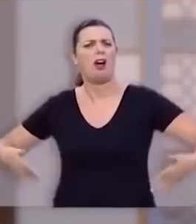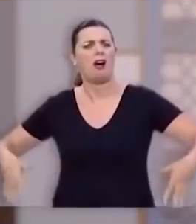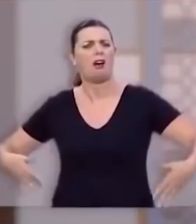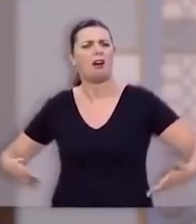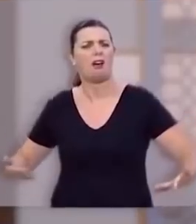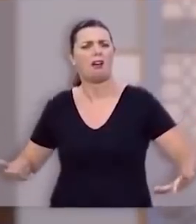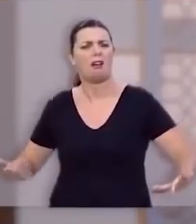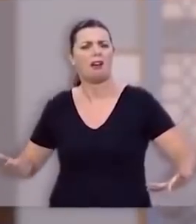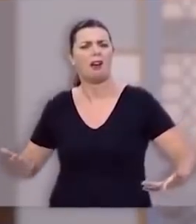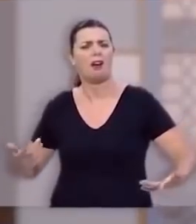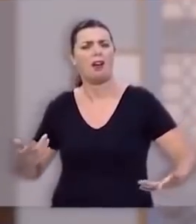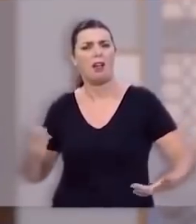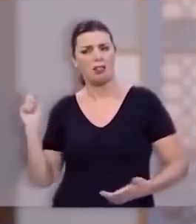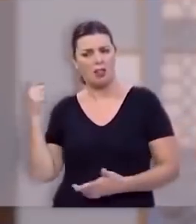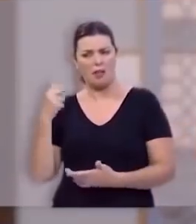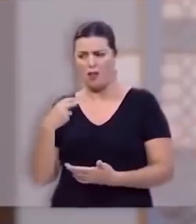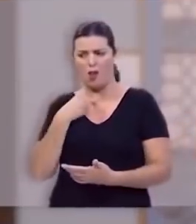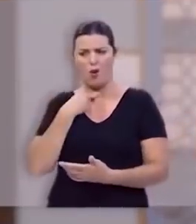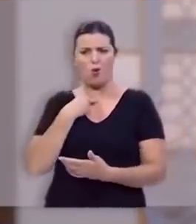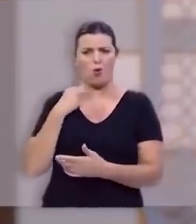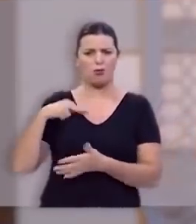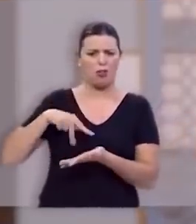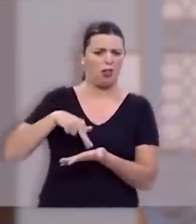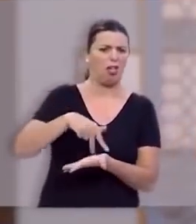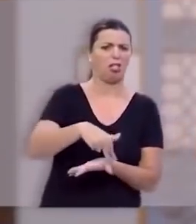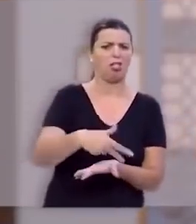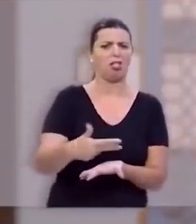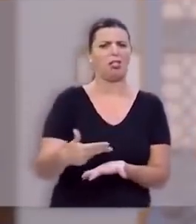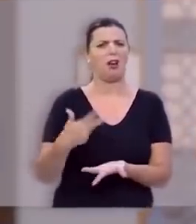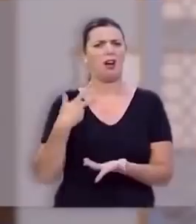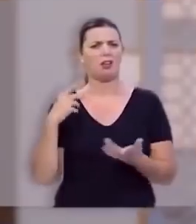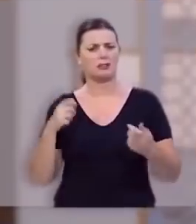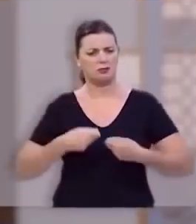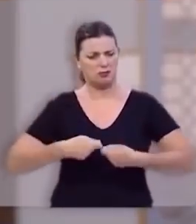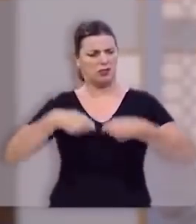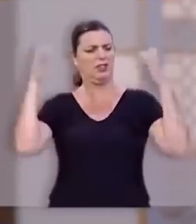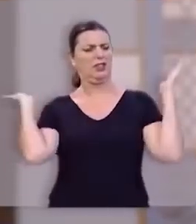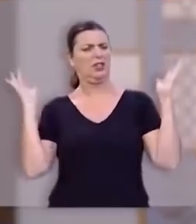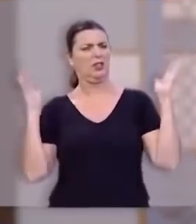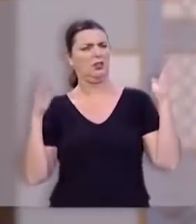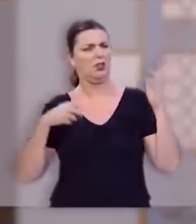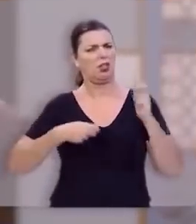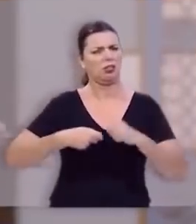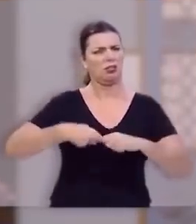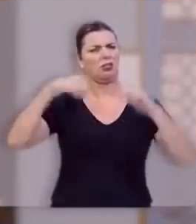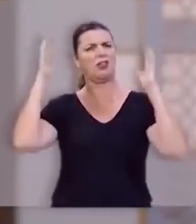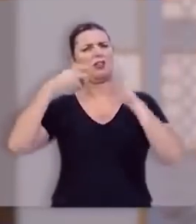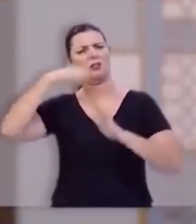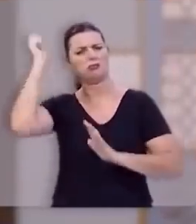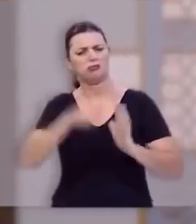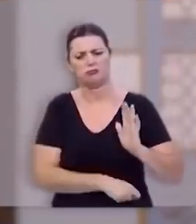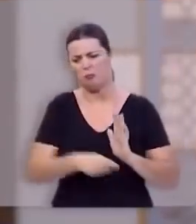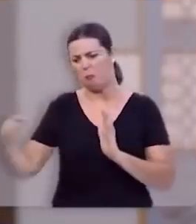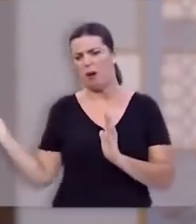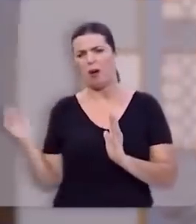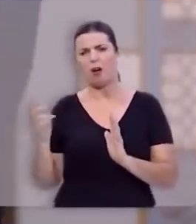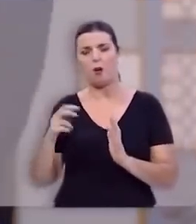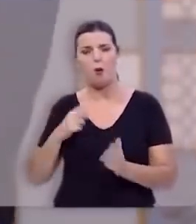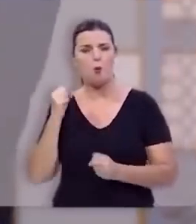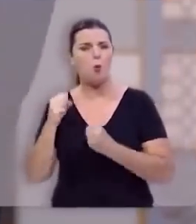Davi não conseguiu sequer andar com aquela tralha toda. E ele tirou aquela armadura, ele jogou fora aquela espada,